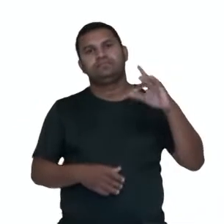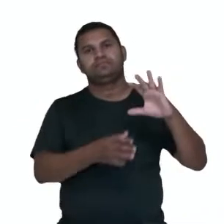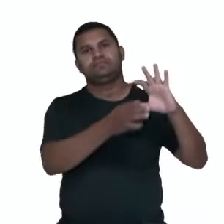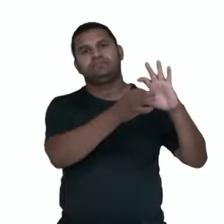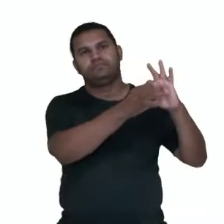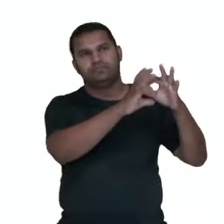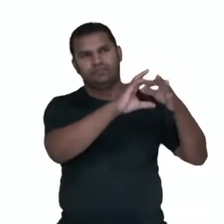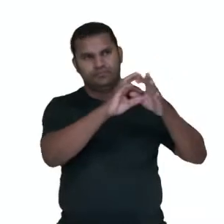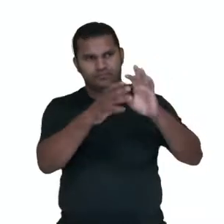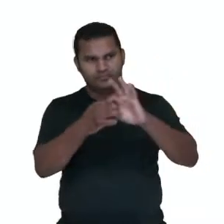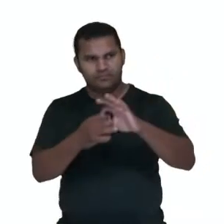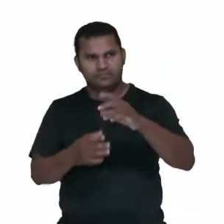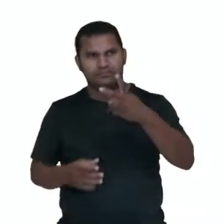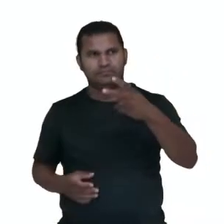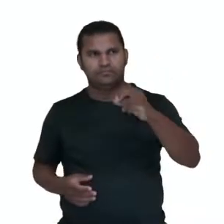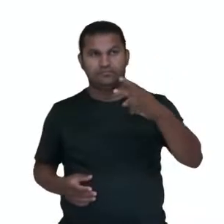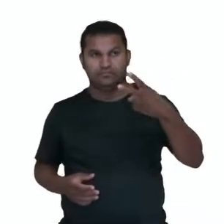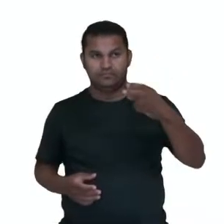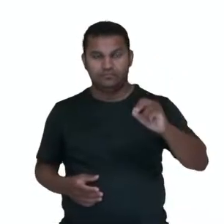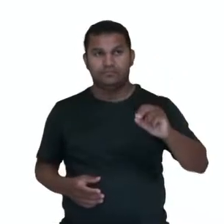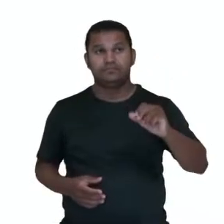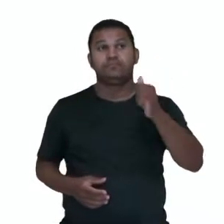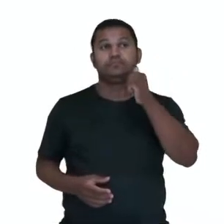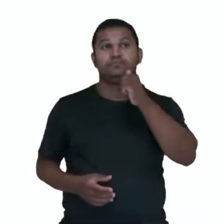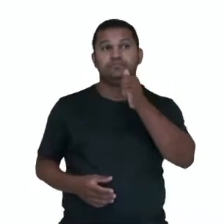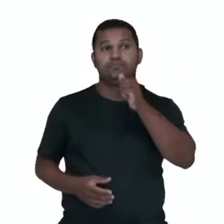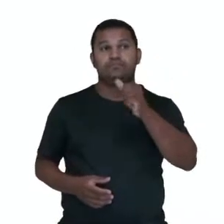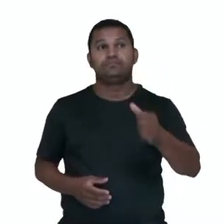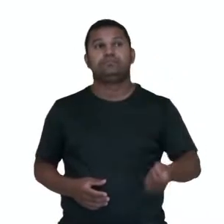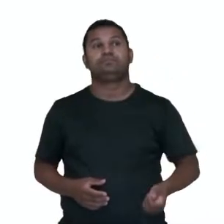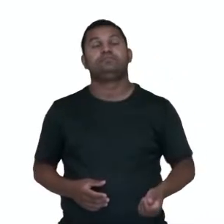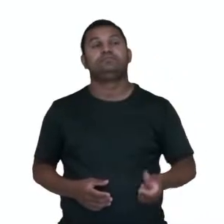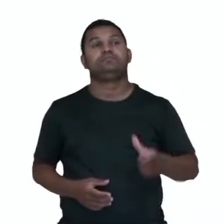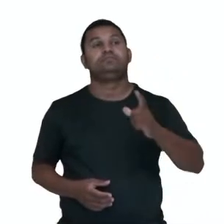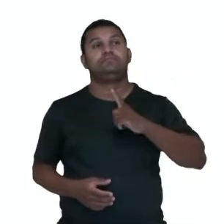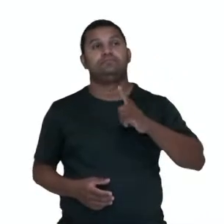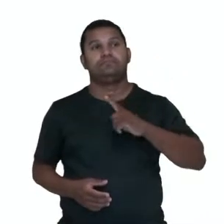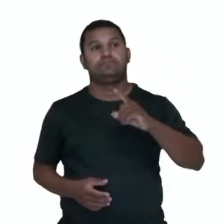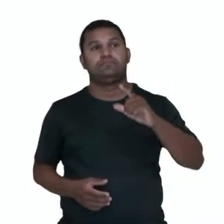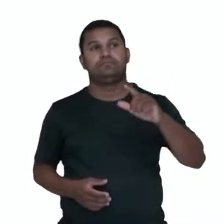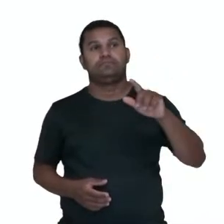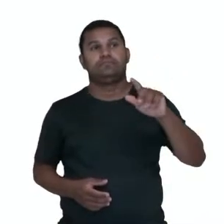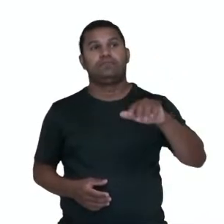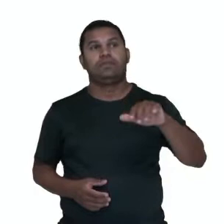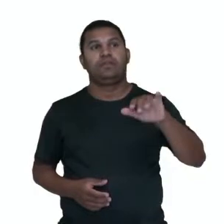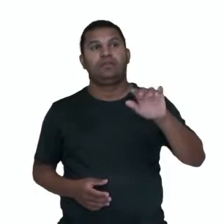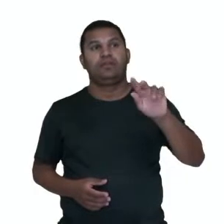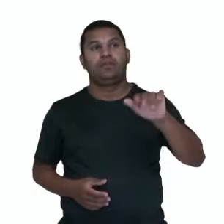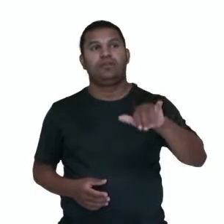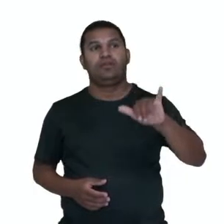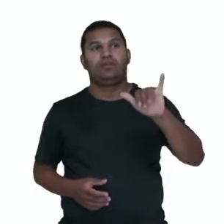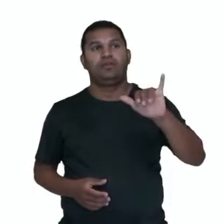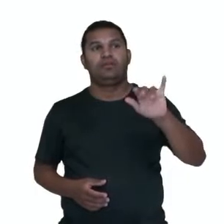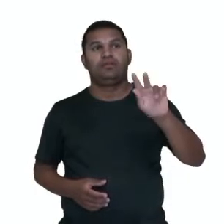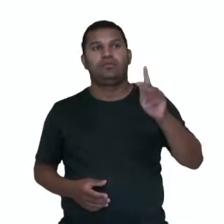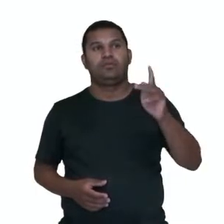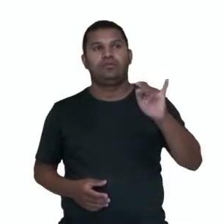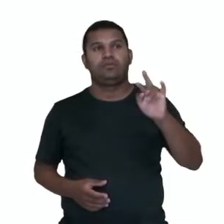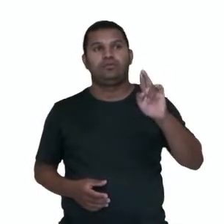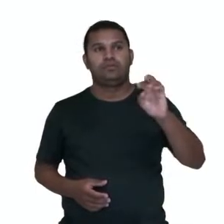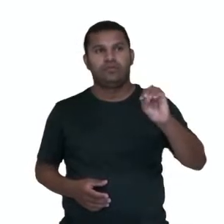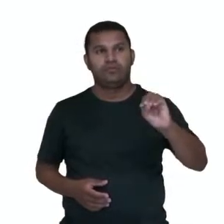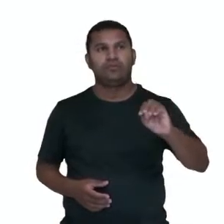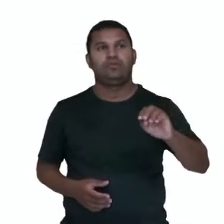título, né, está destacado em negrito, que a ex-atleta olímpica Hashimoto é escolhida como nova chefe da Olimpíada.